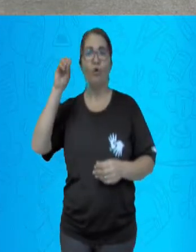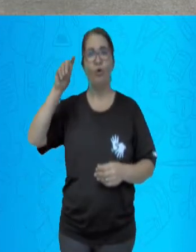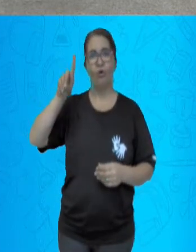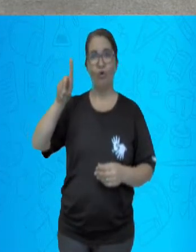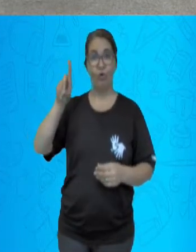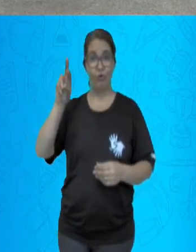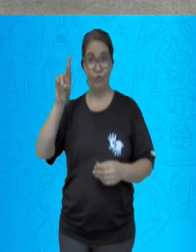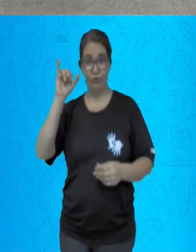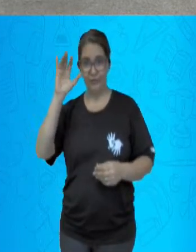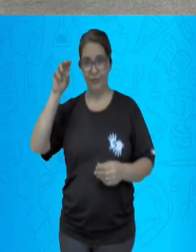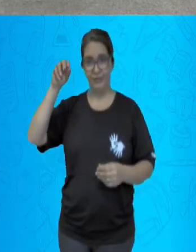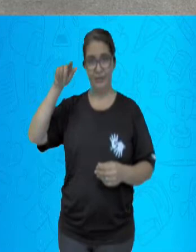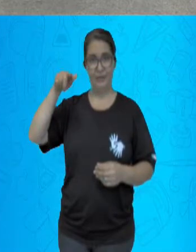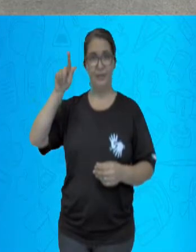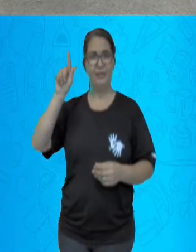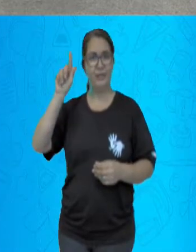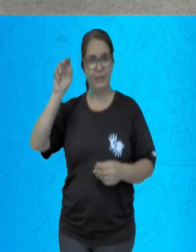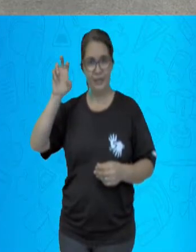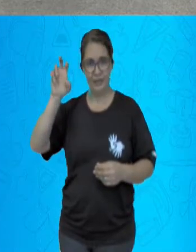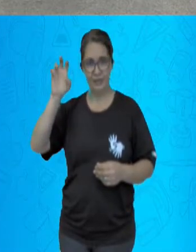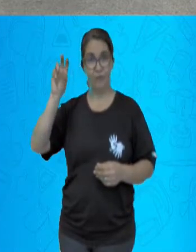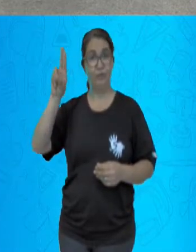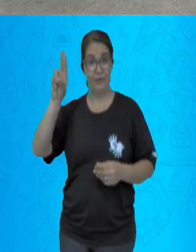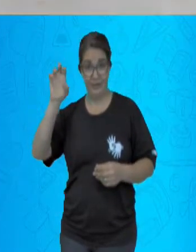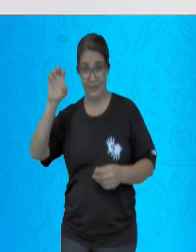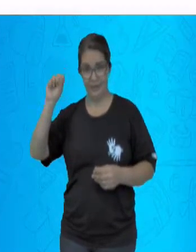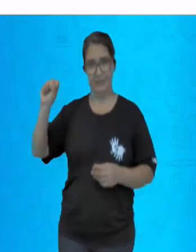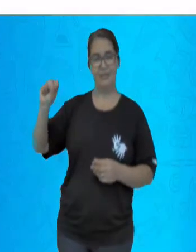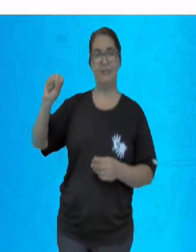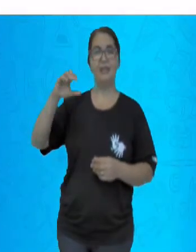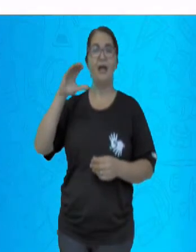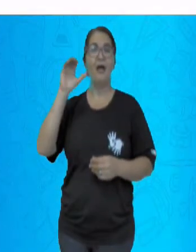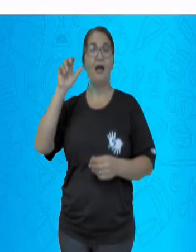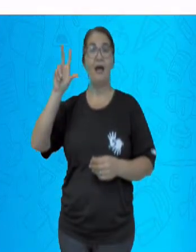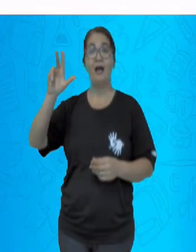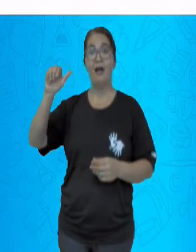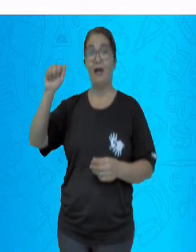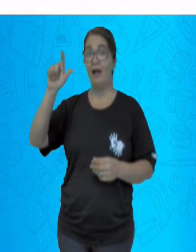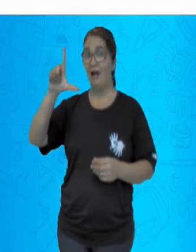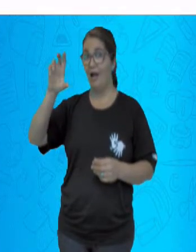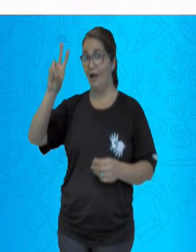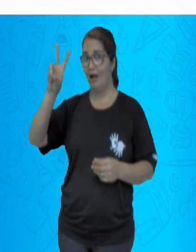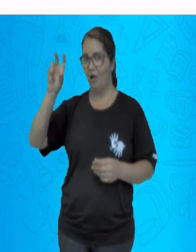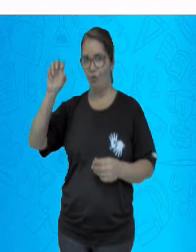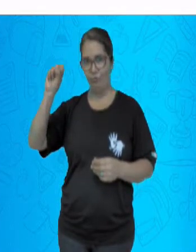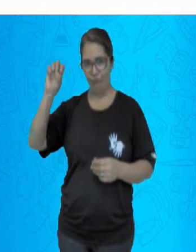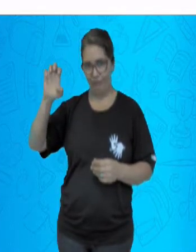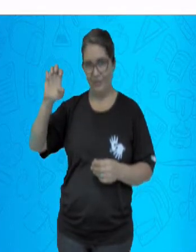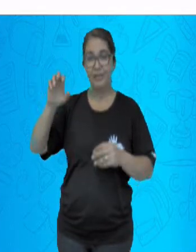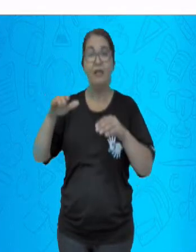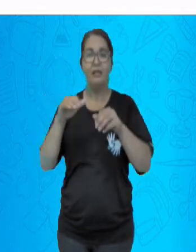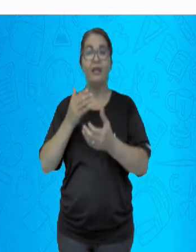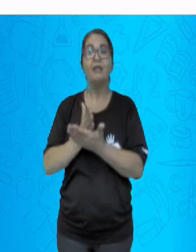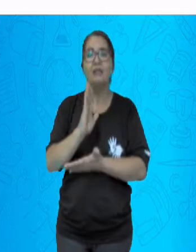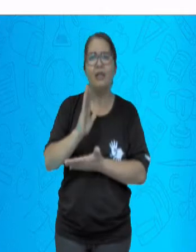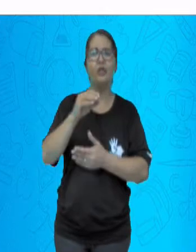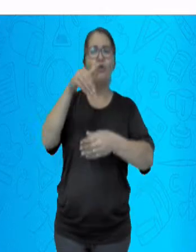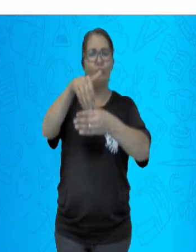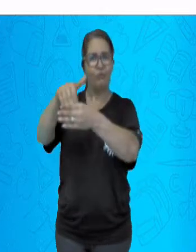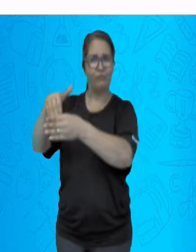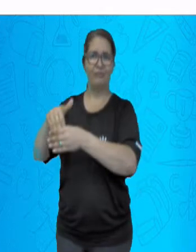Rodrigues Alves, ele tinha essa organização oligárquica toda para gerir. Essa política tinha que ser